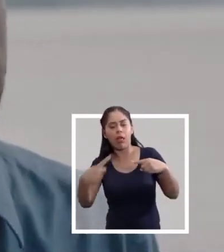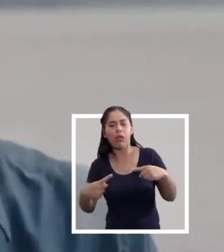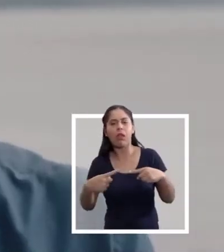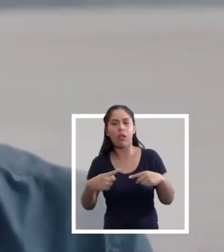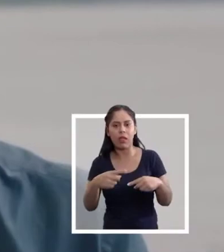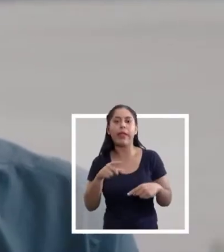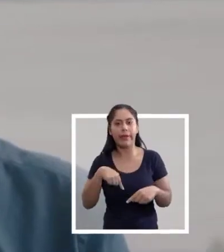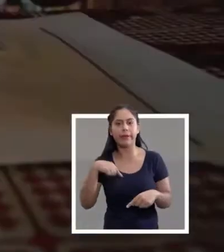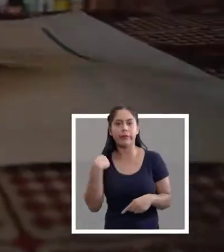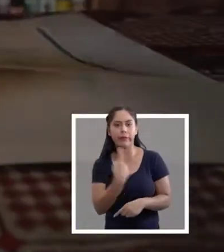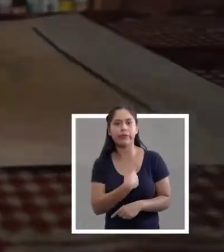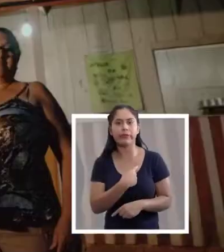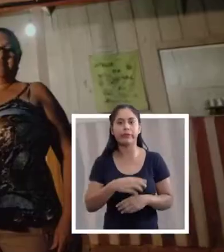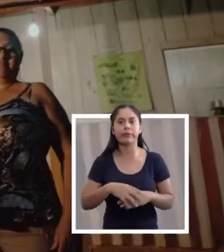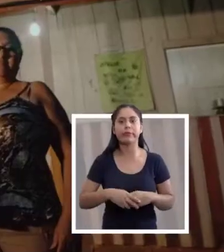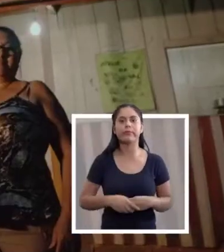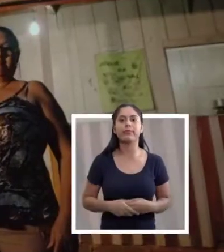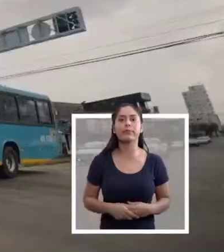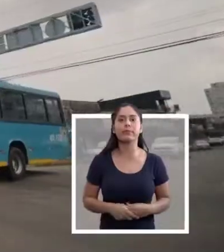novo é nosso.